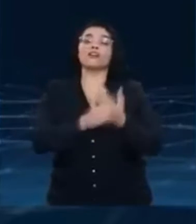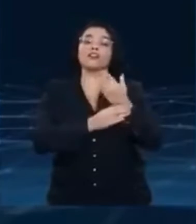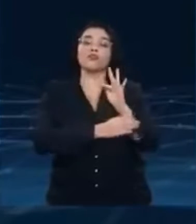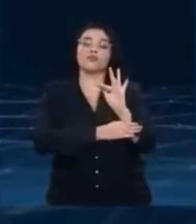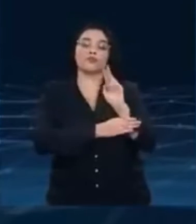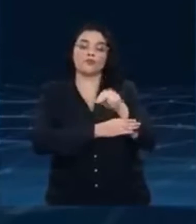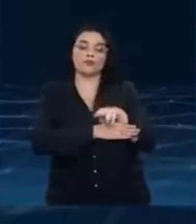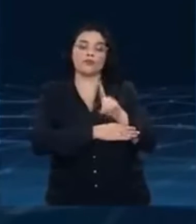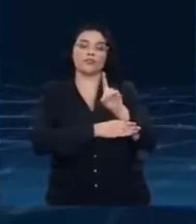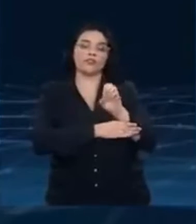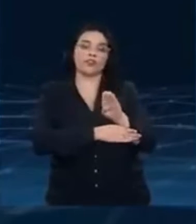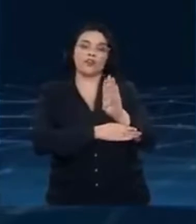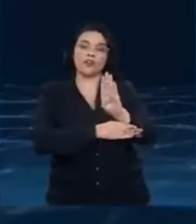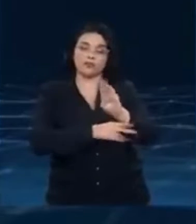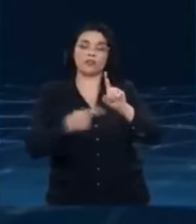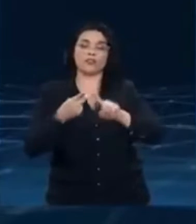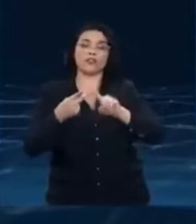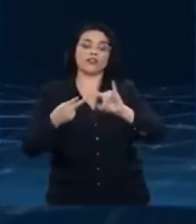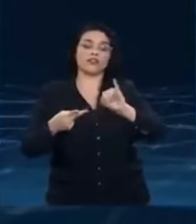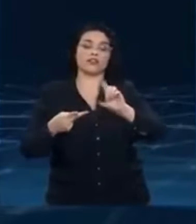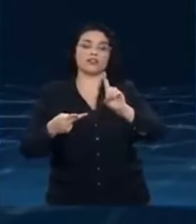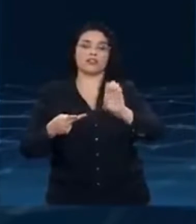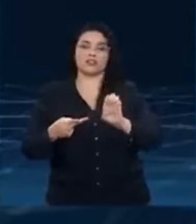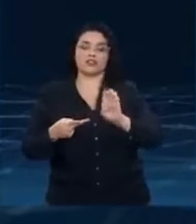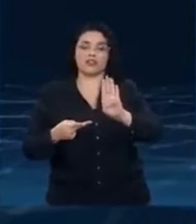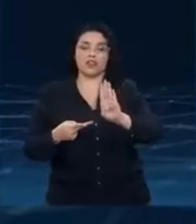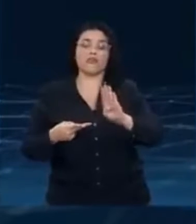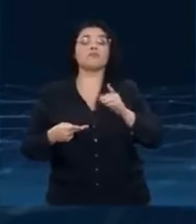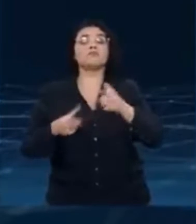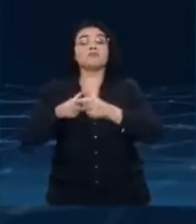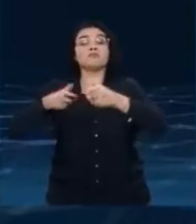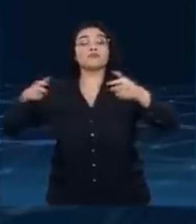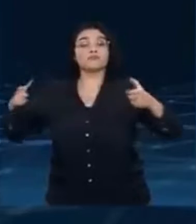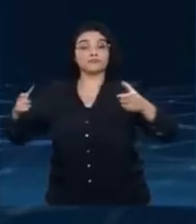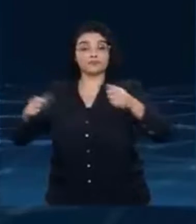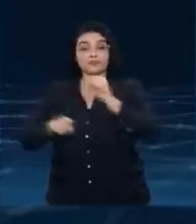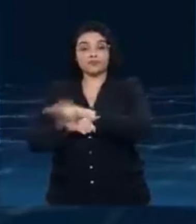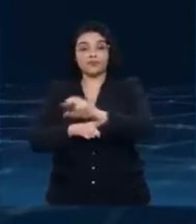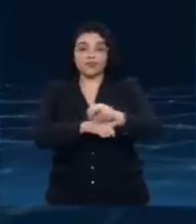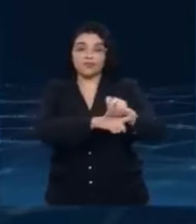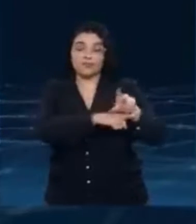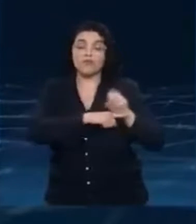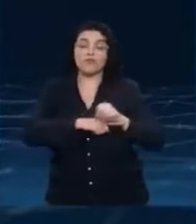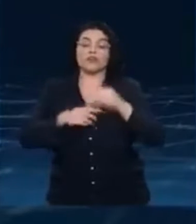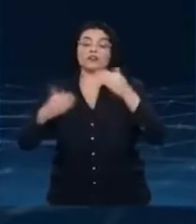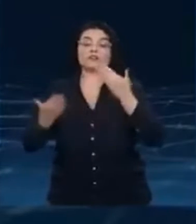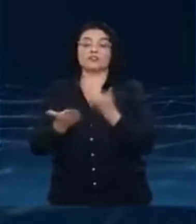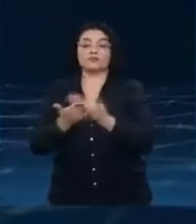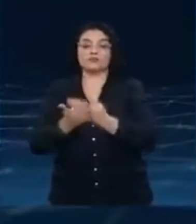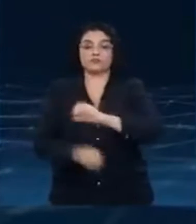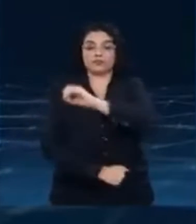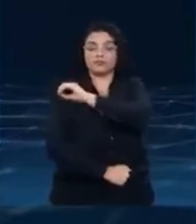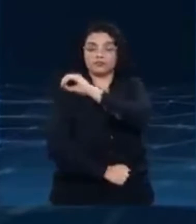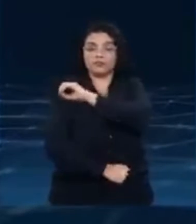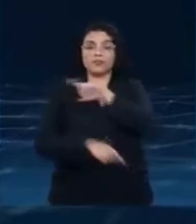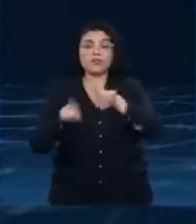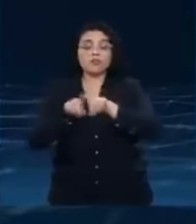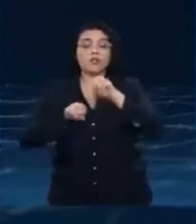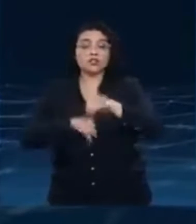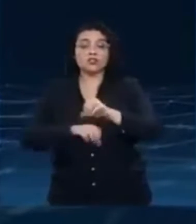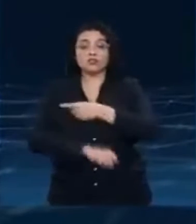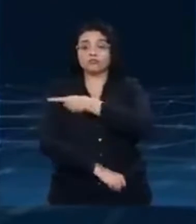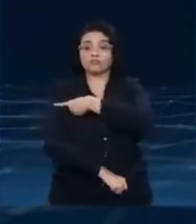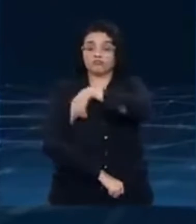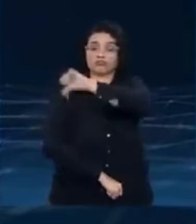e do Ideb. Ampliamos as vagas em creche e a qualidade do ensino fundamental no Brasil inteiro.